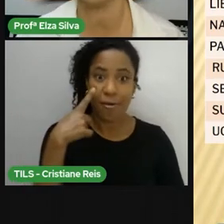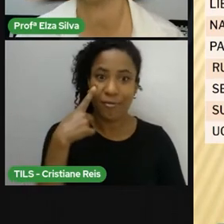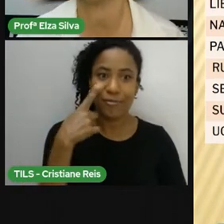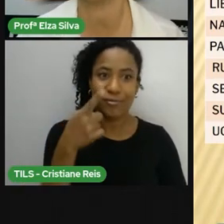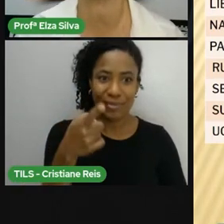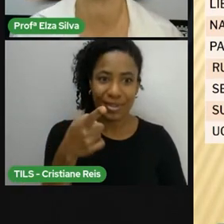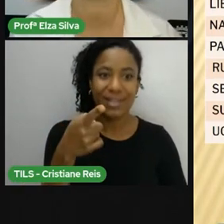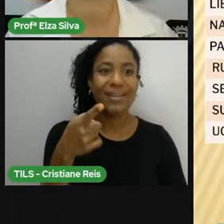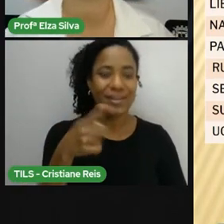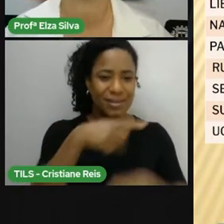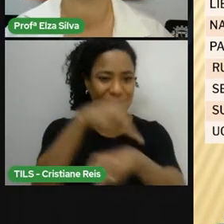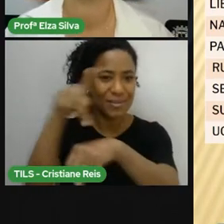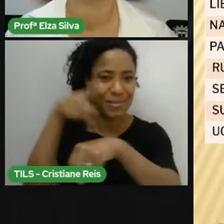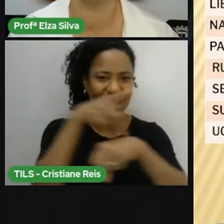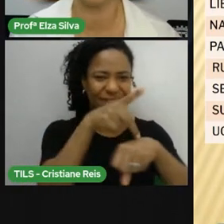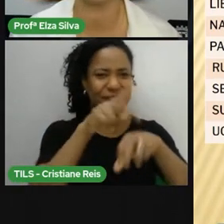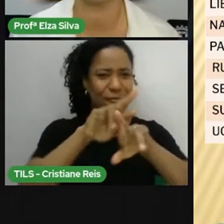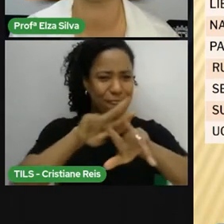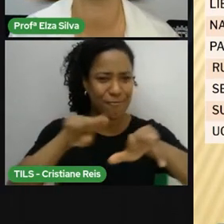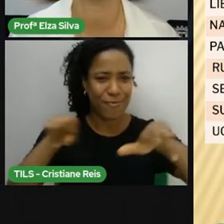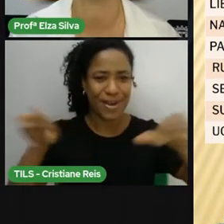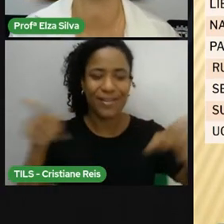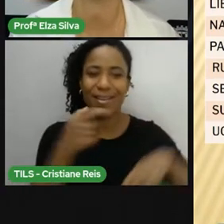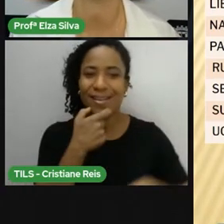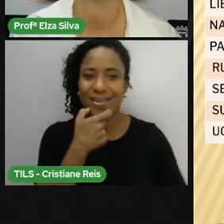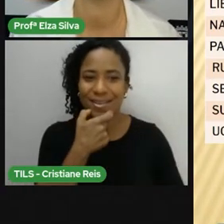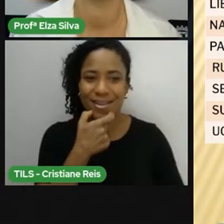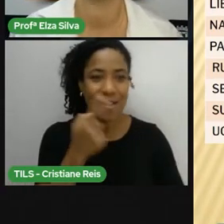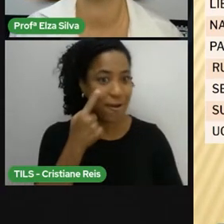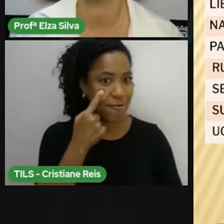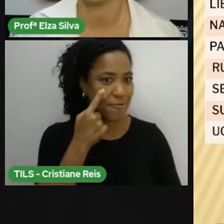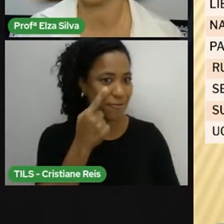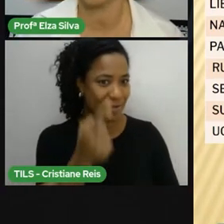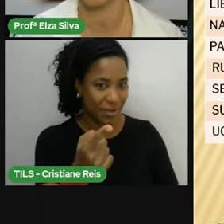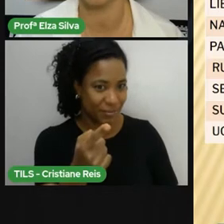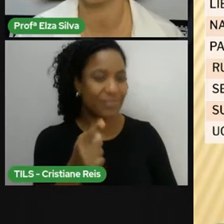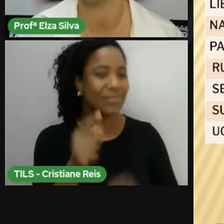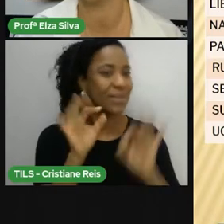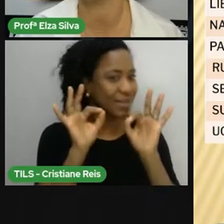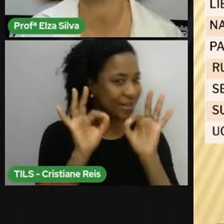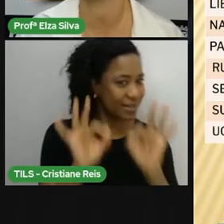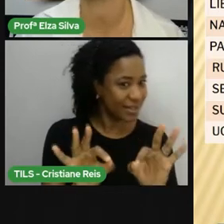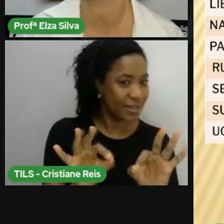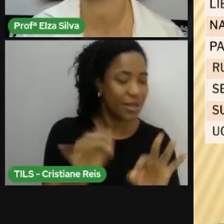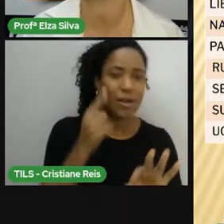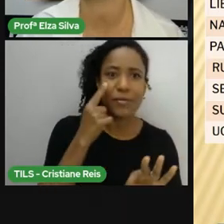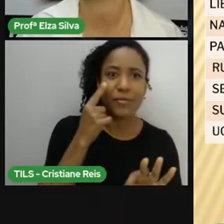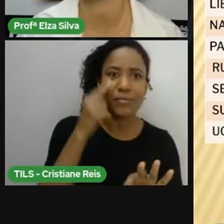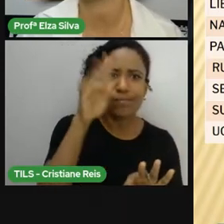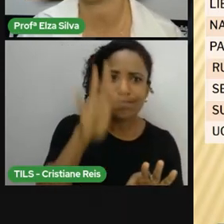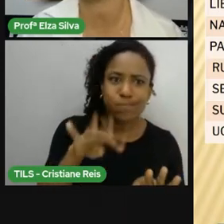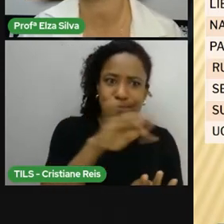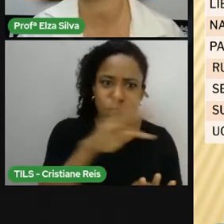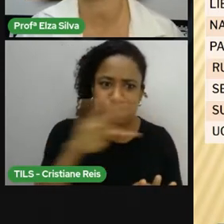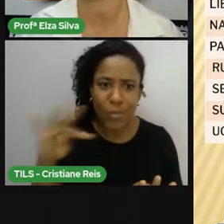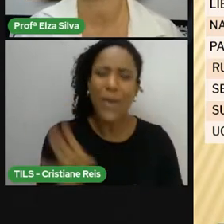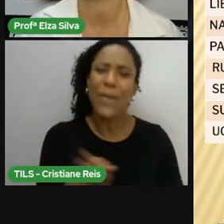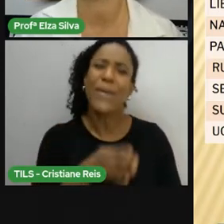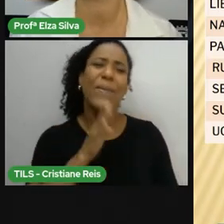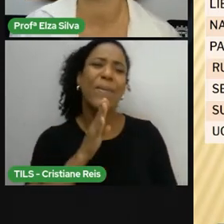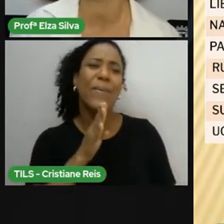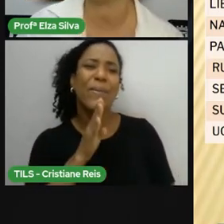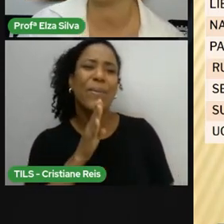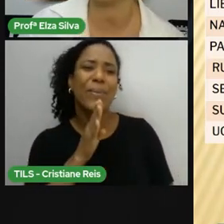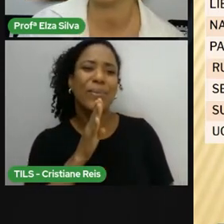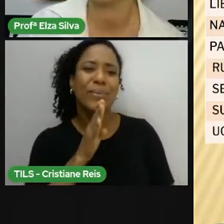possam conhecê-los. Vamos ler junto comigo? Eu tenho certeza que muitos desses países vocês já conhecem.